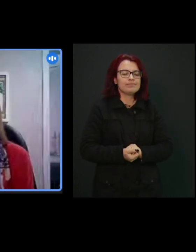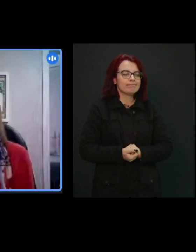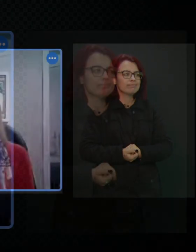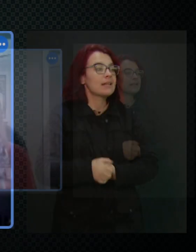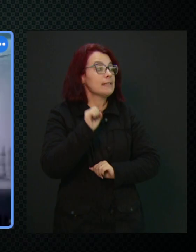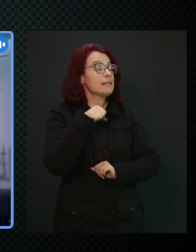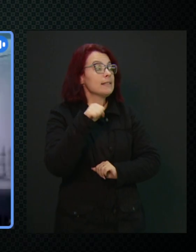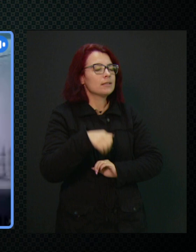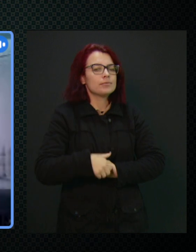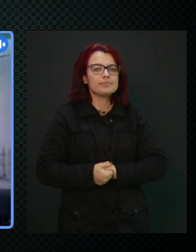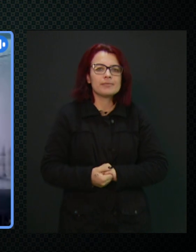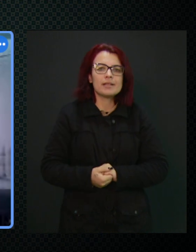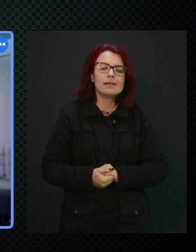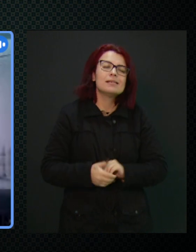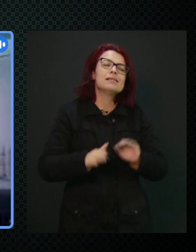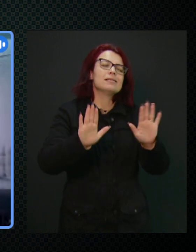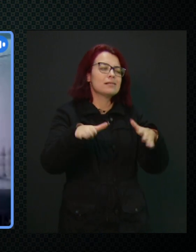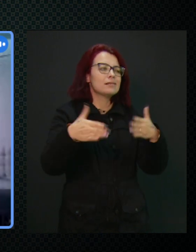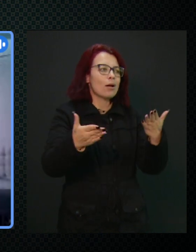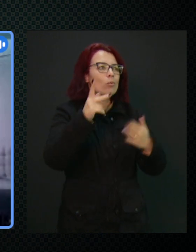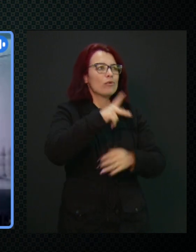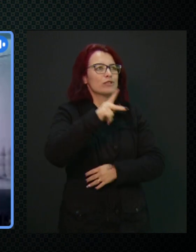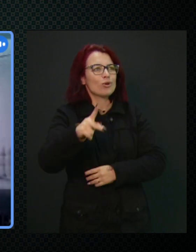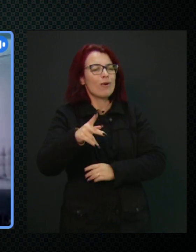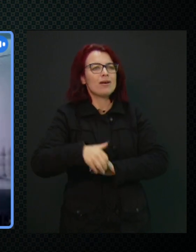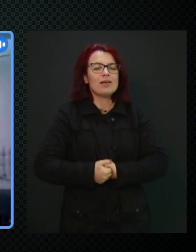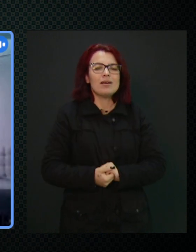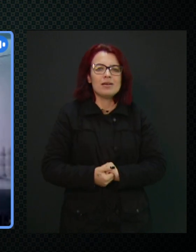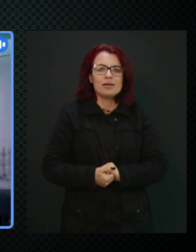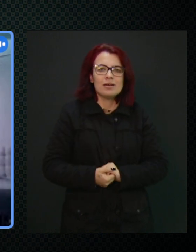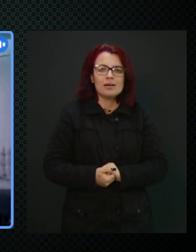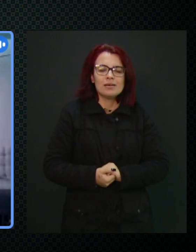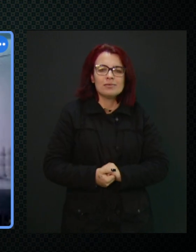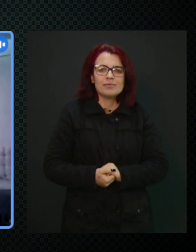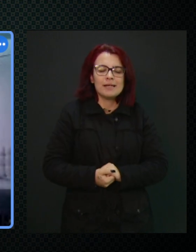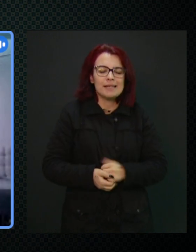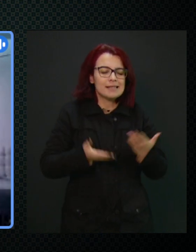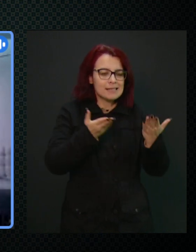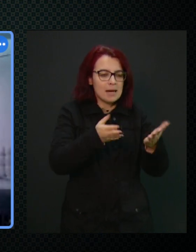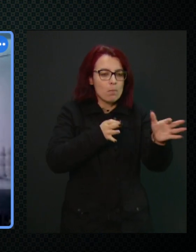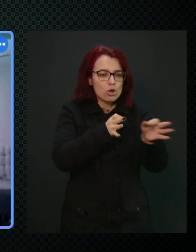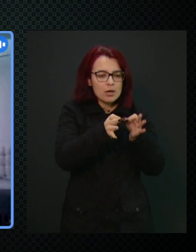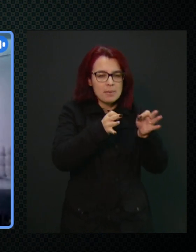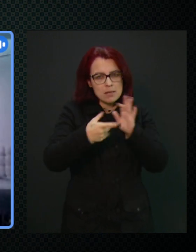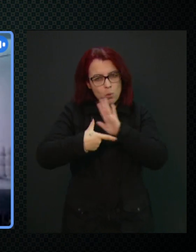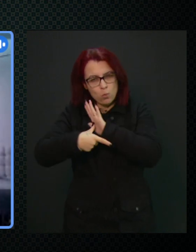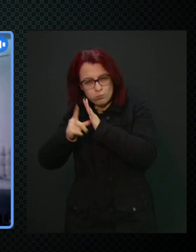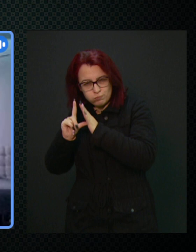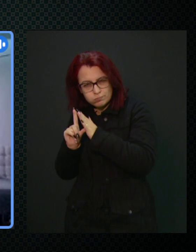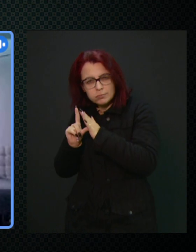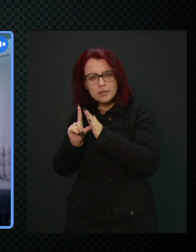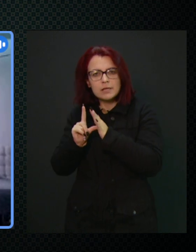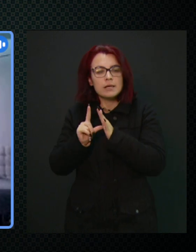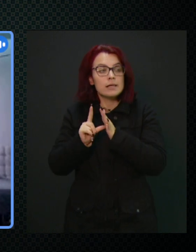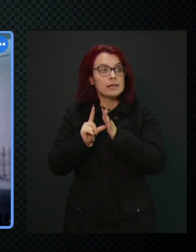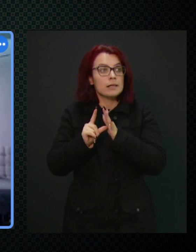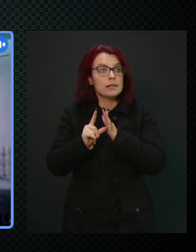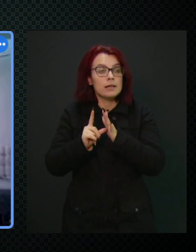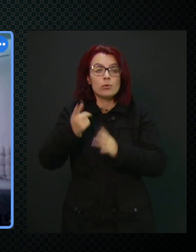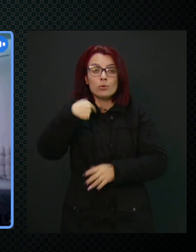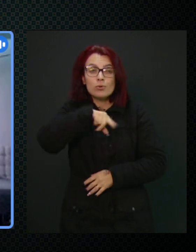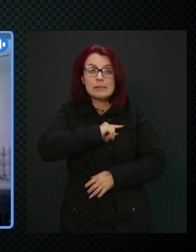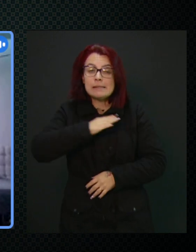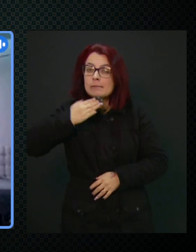Sim. Bem, professor, esse programa de intervenção precoce, o quanto antes, né?